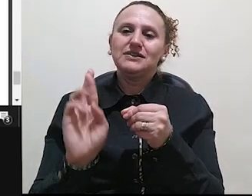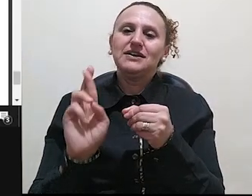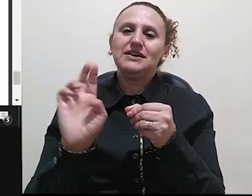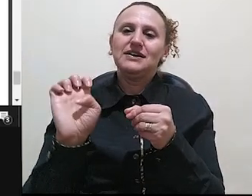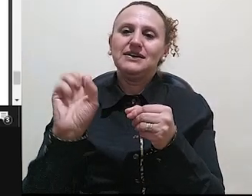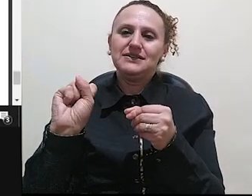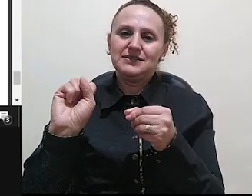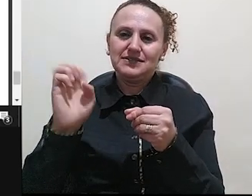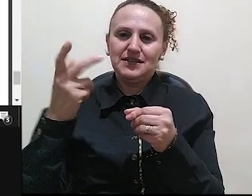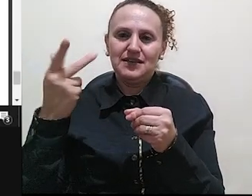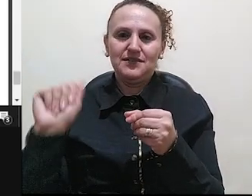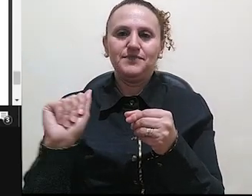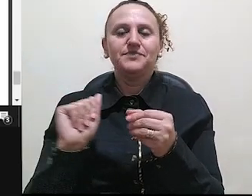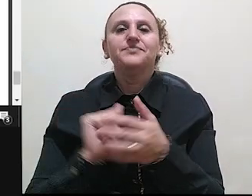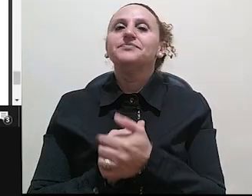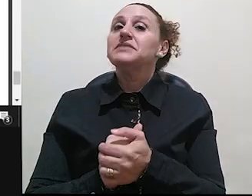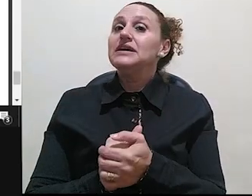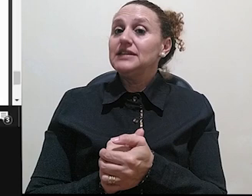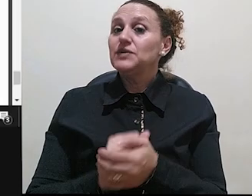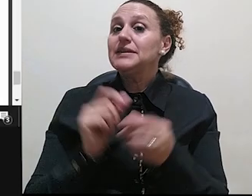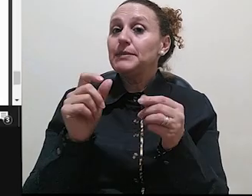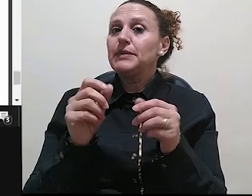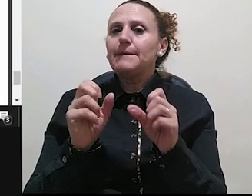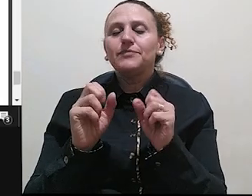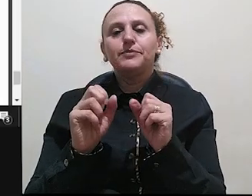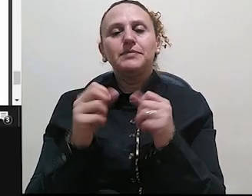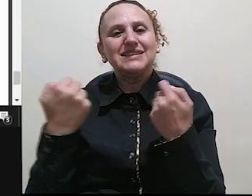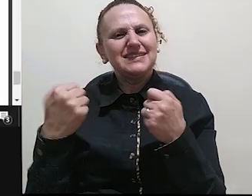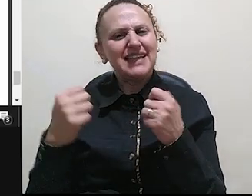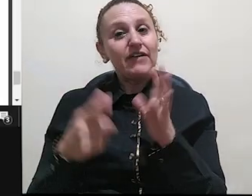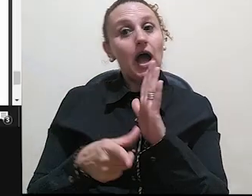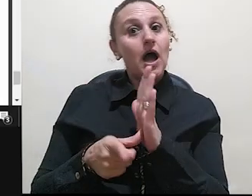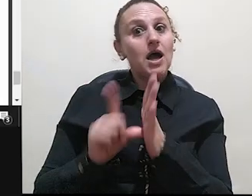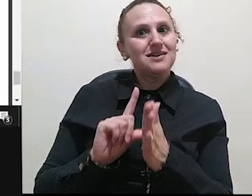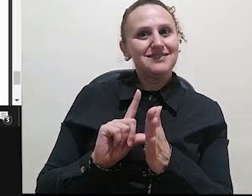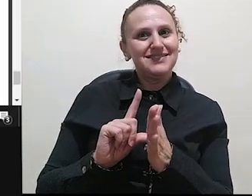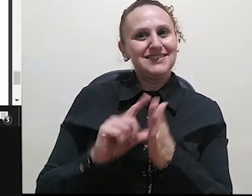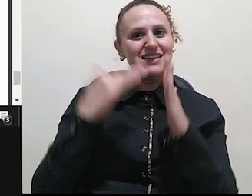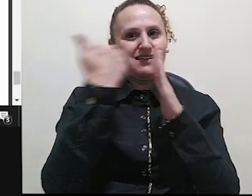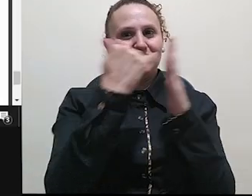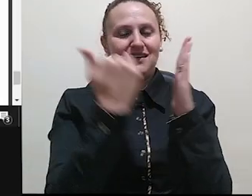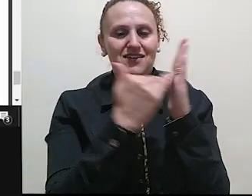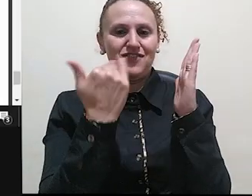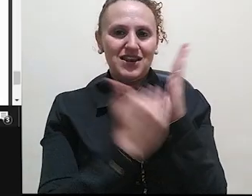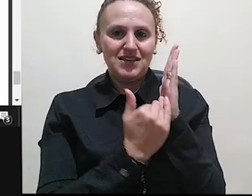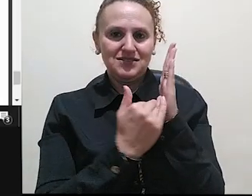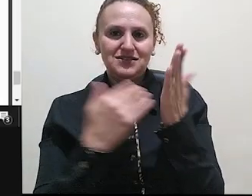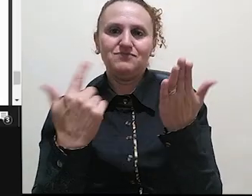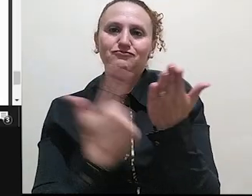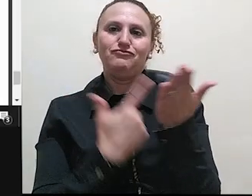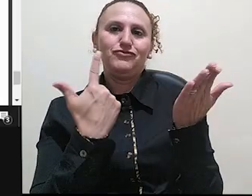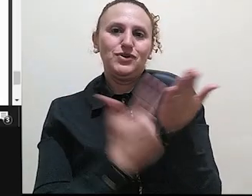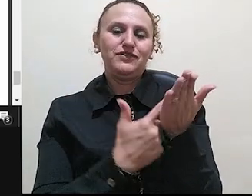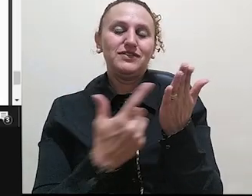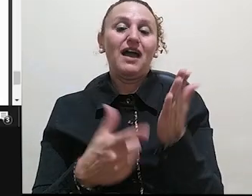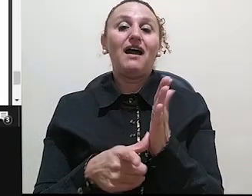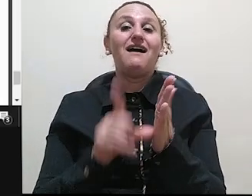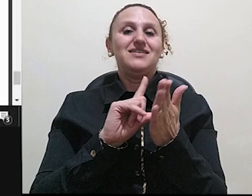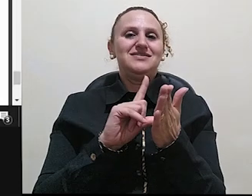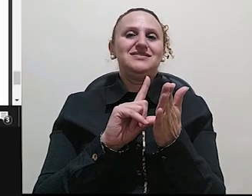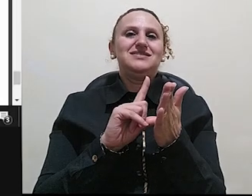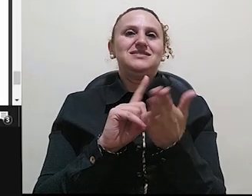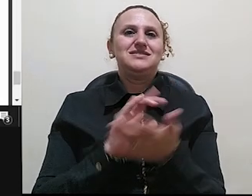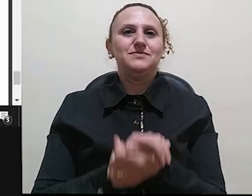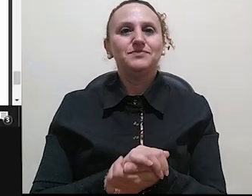menciona no final, no final, né, da resenha, mas, de minha